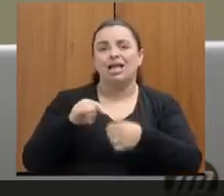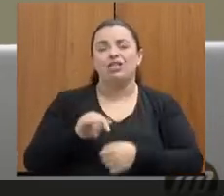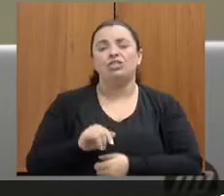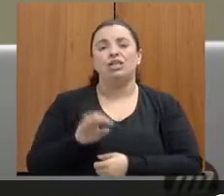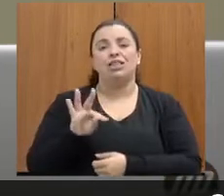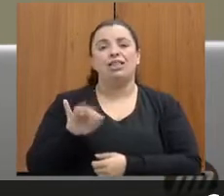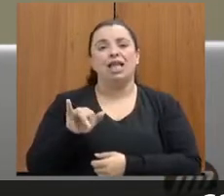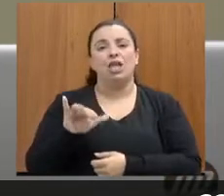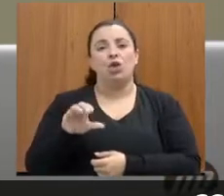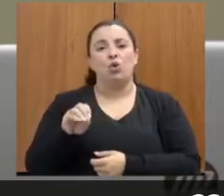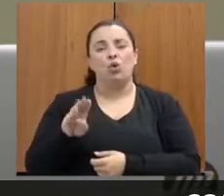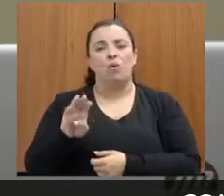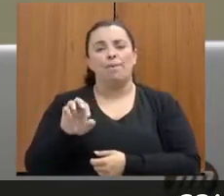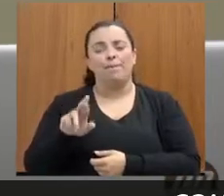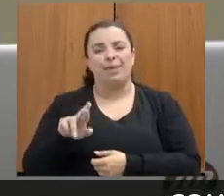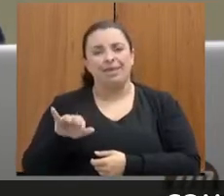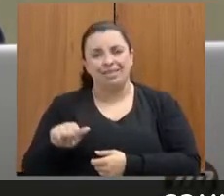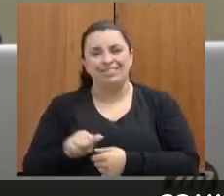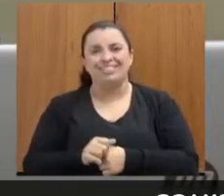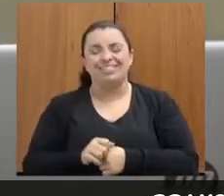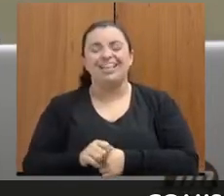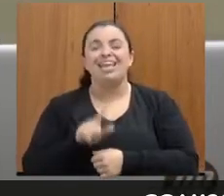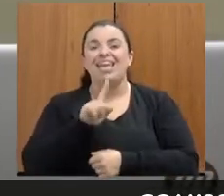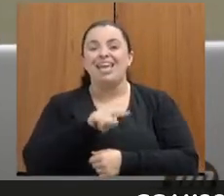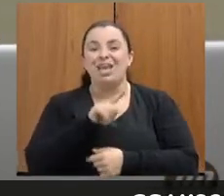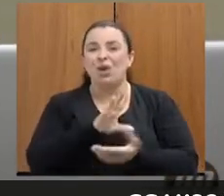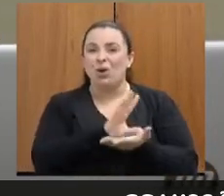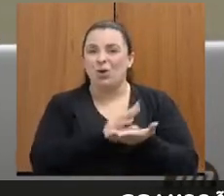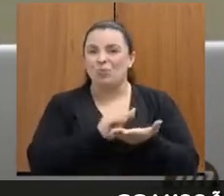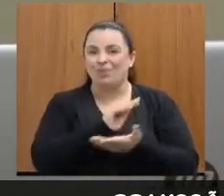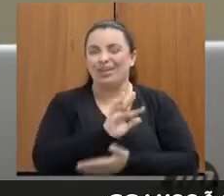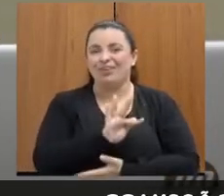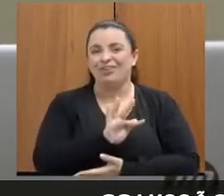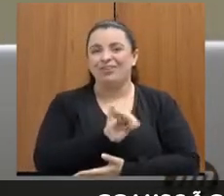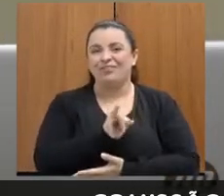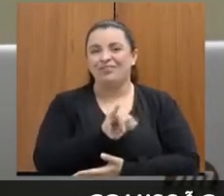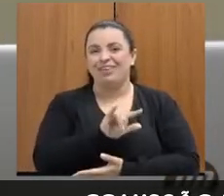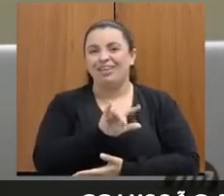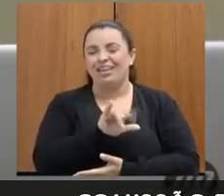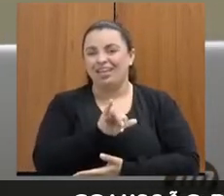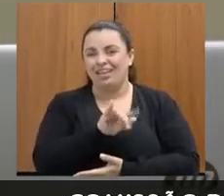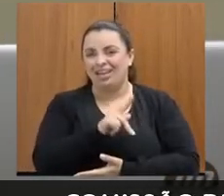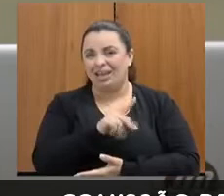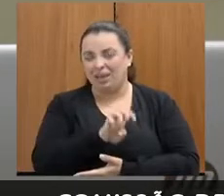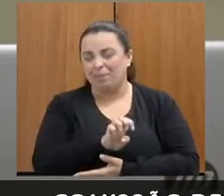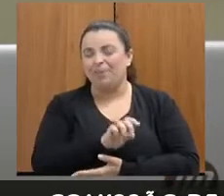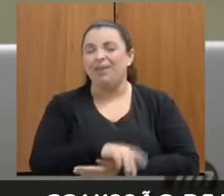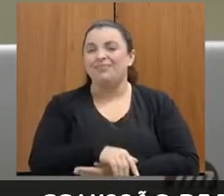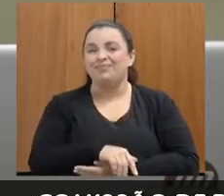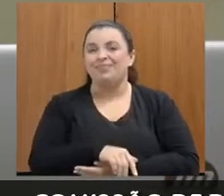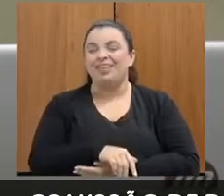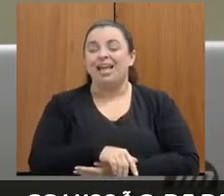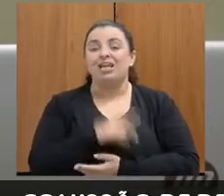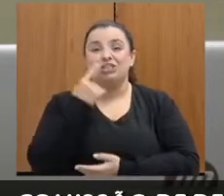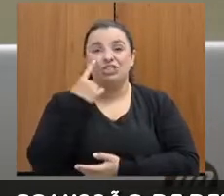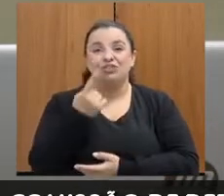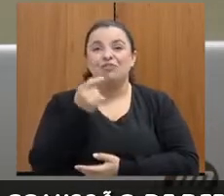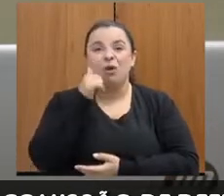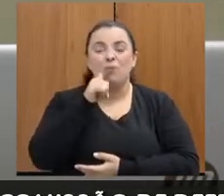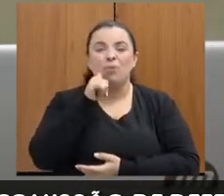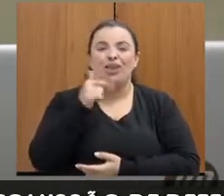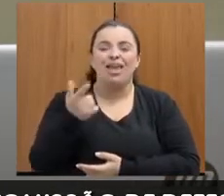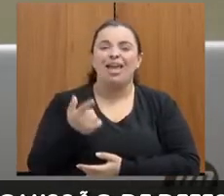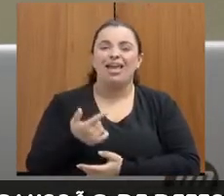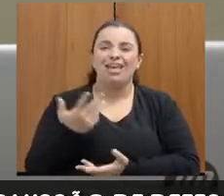do gancho do Felipe aqui, eu vou falar igual às mulheres que vão lá, a gente vê uma investigadora com tanta